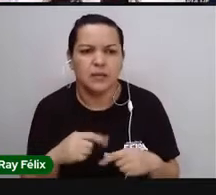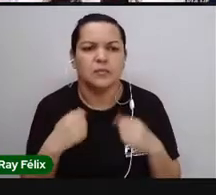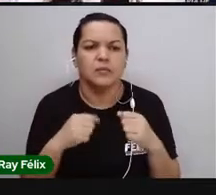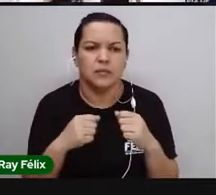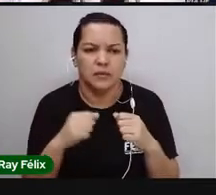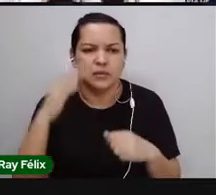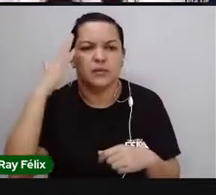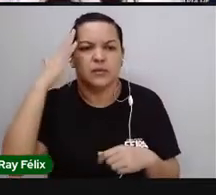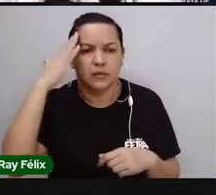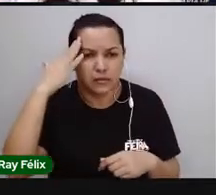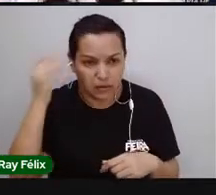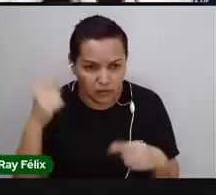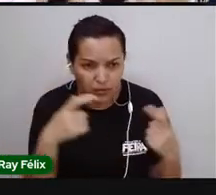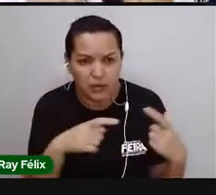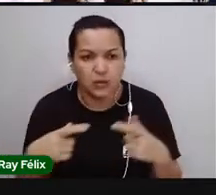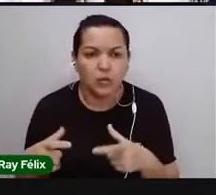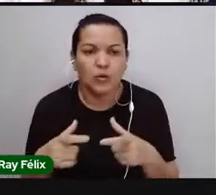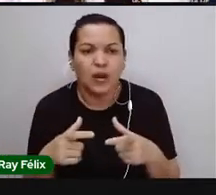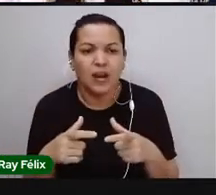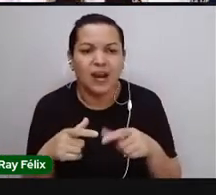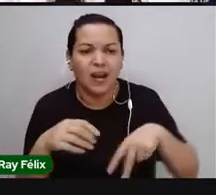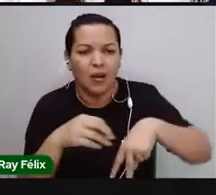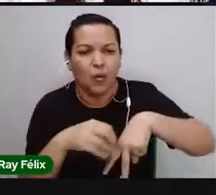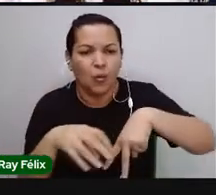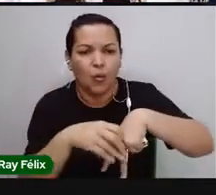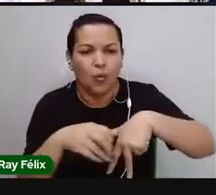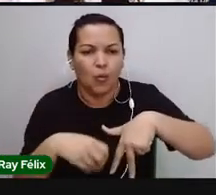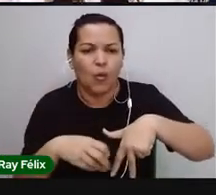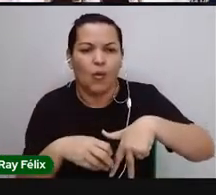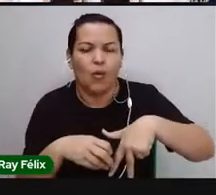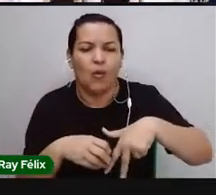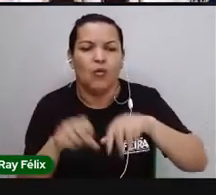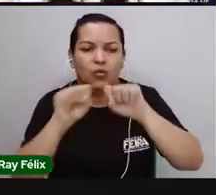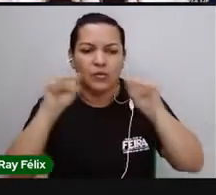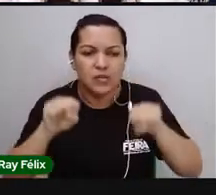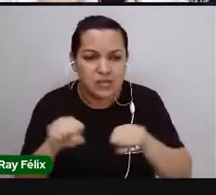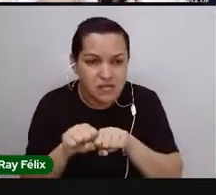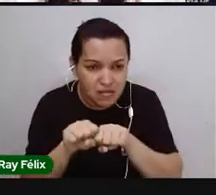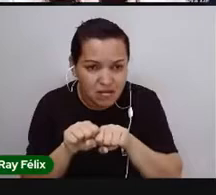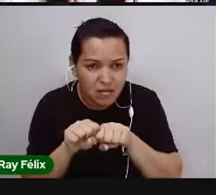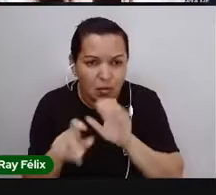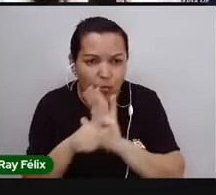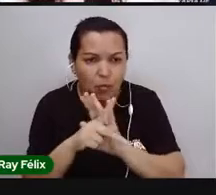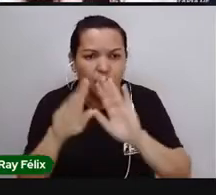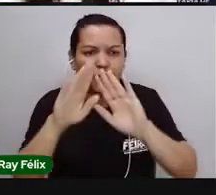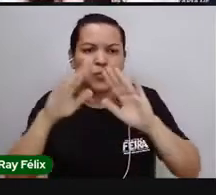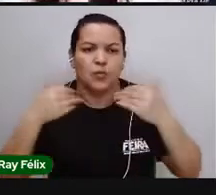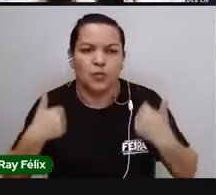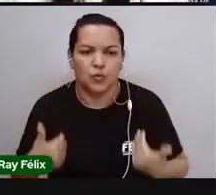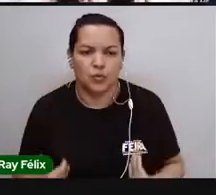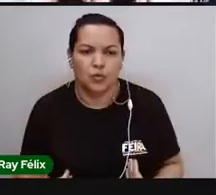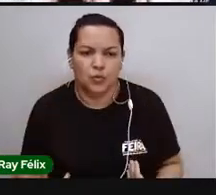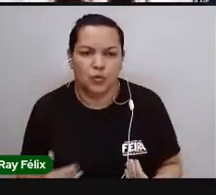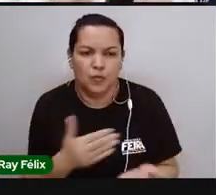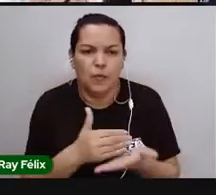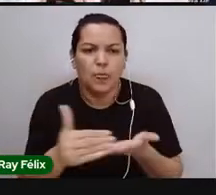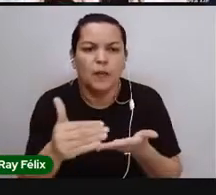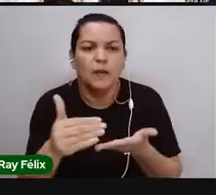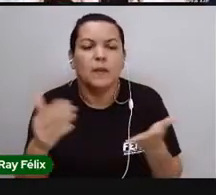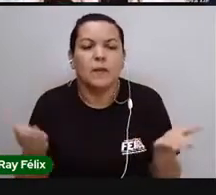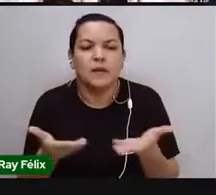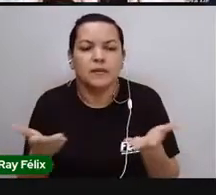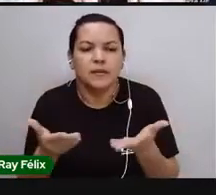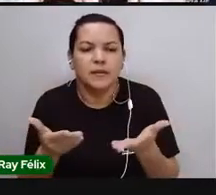saber onde é que ficam os nossos órgãos, onde é que ficam os nossos sistemas. E aí, a gente vai começar hoje, essa aula,